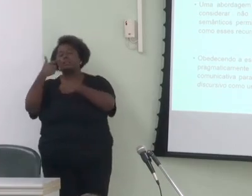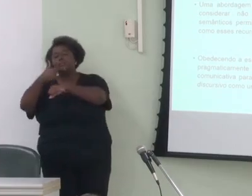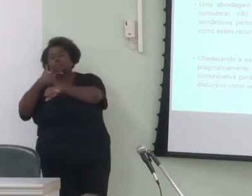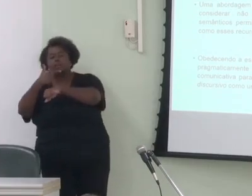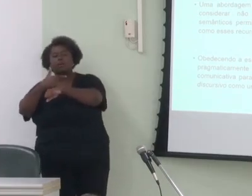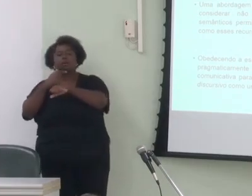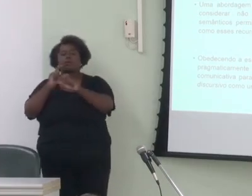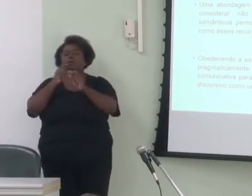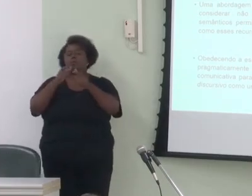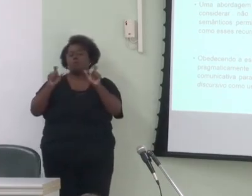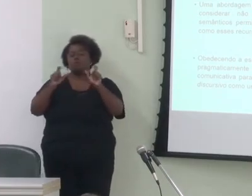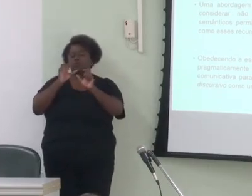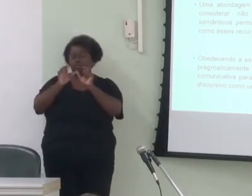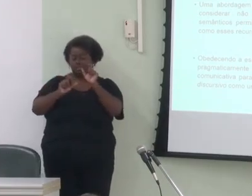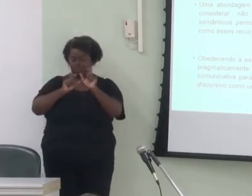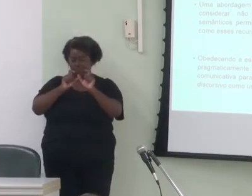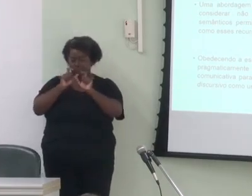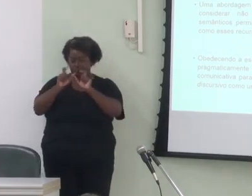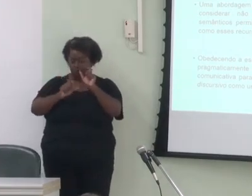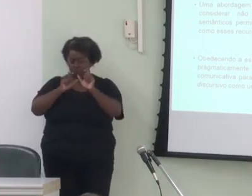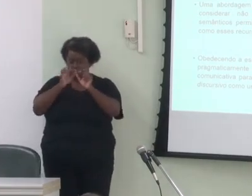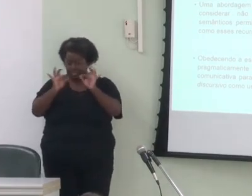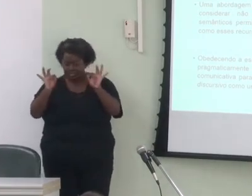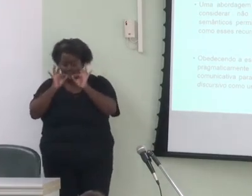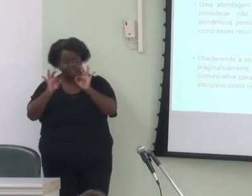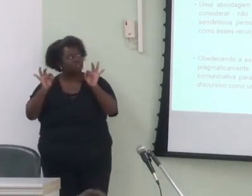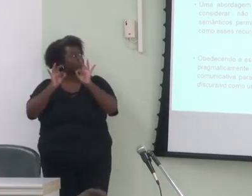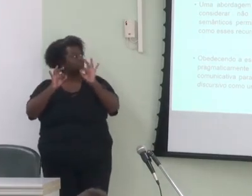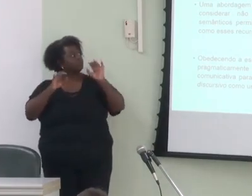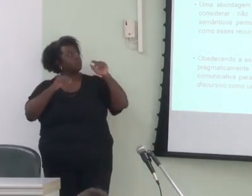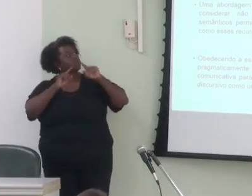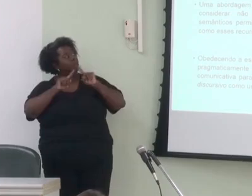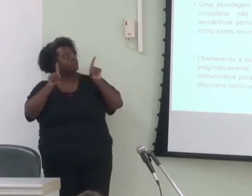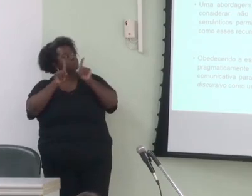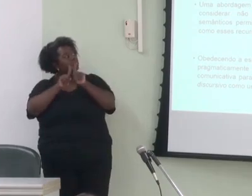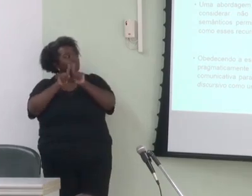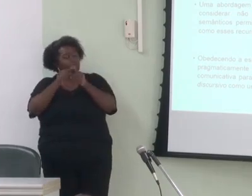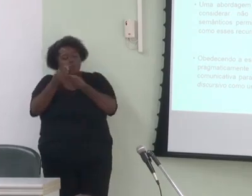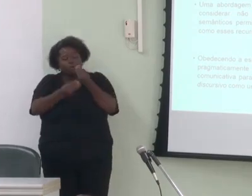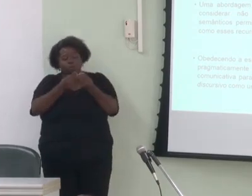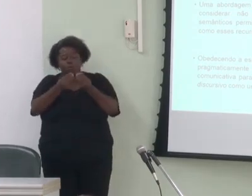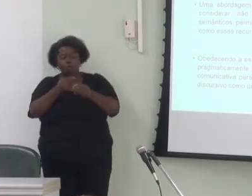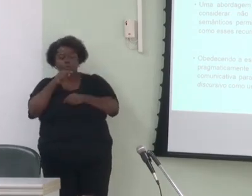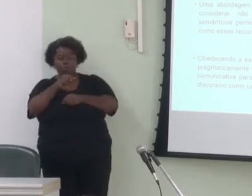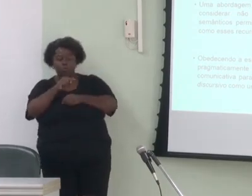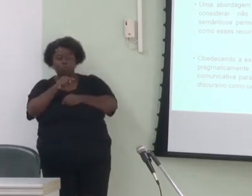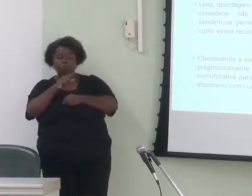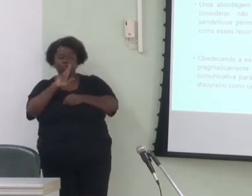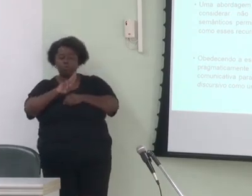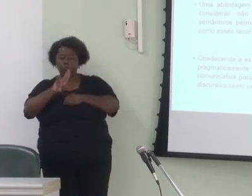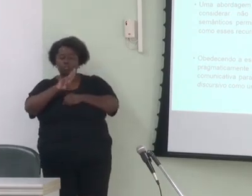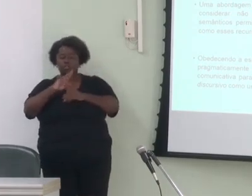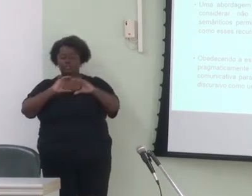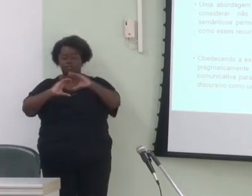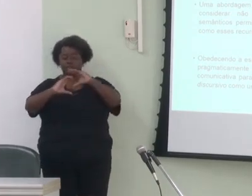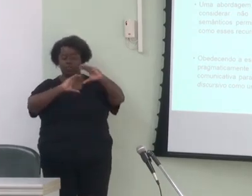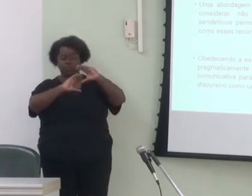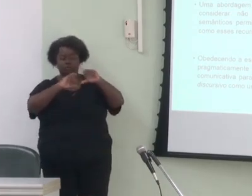permitidos pelo sistema da língua, mas também os modos como esses recursos são empregados no ato de comunicação.